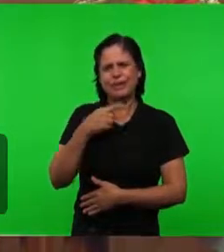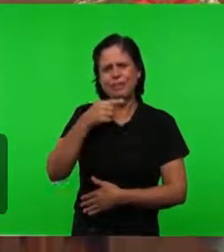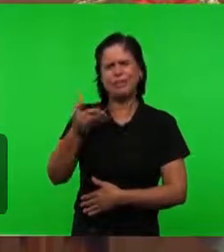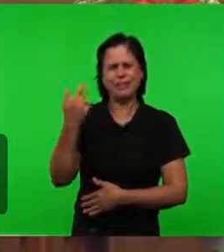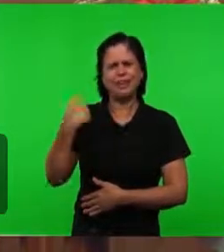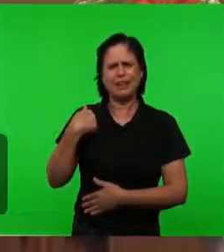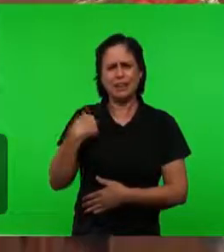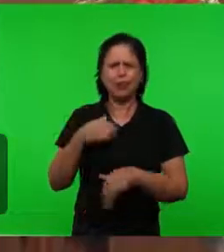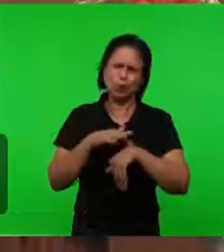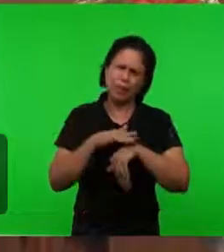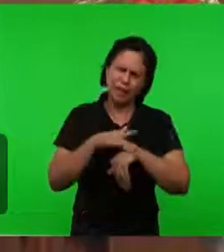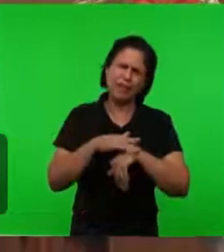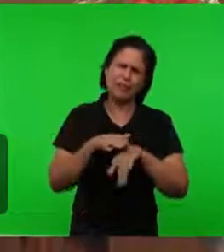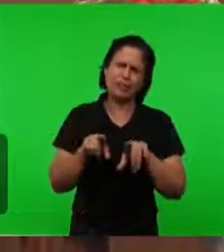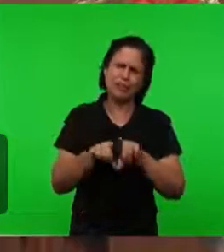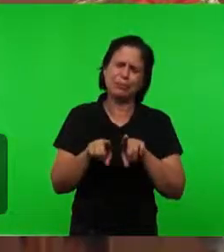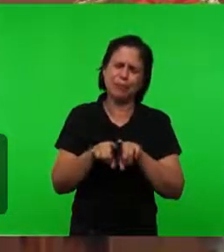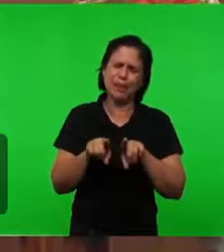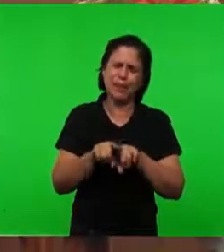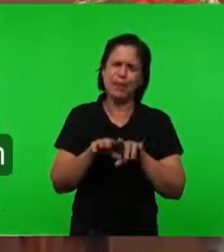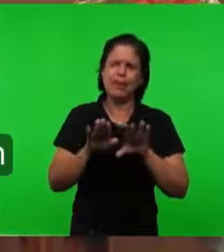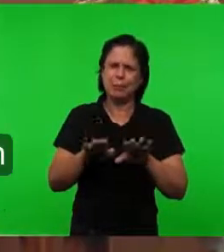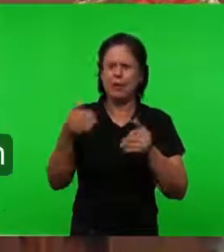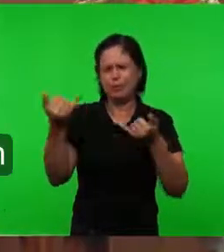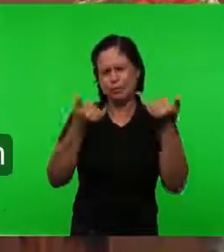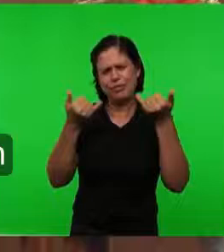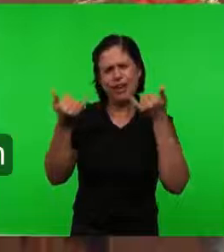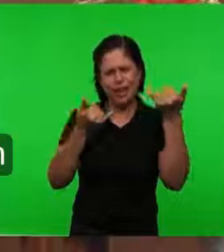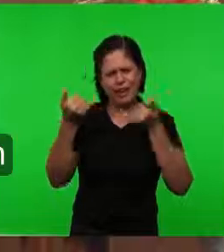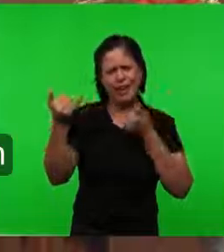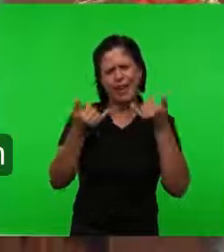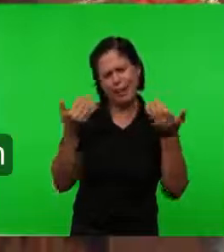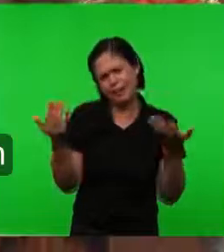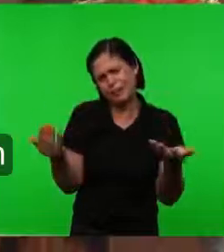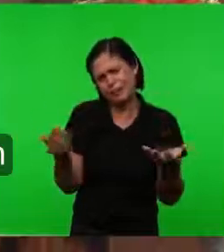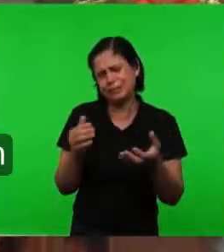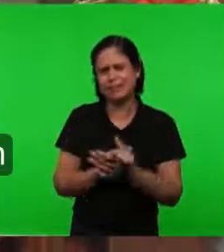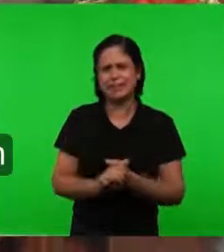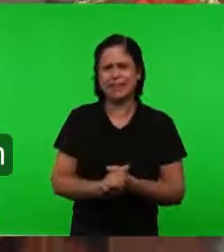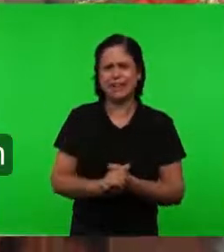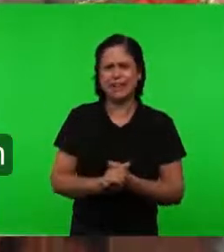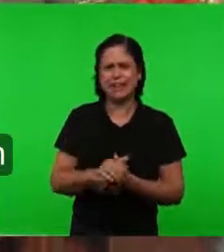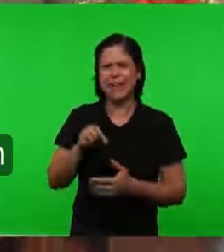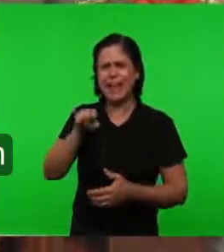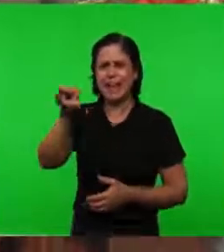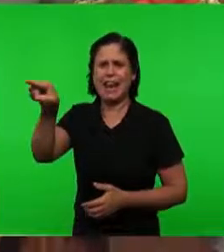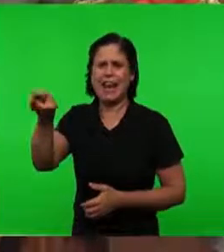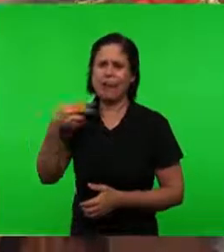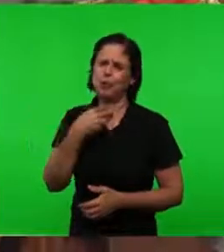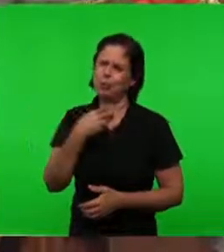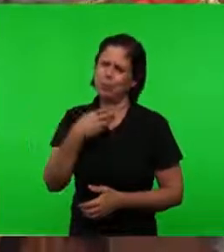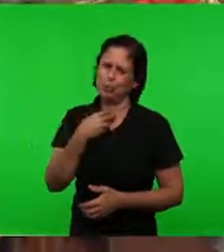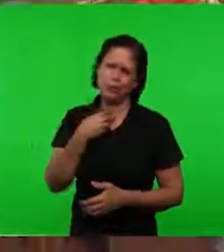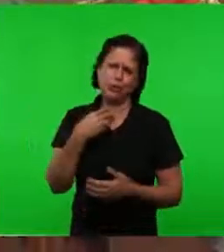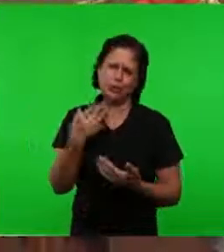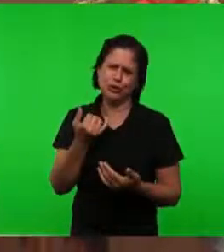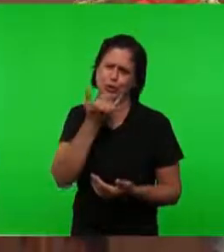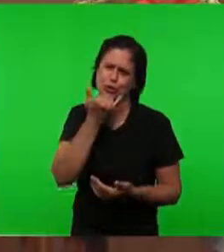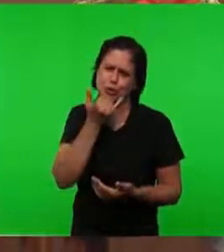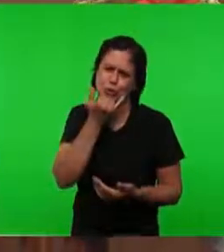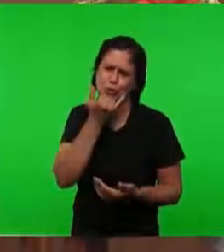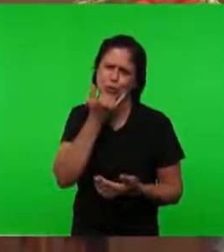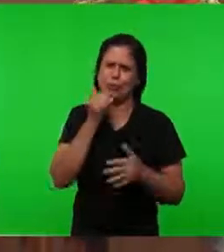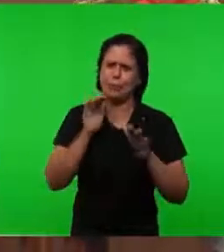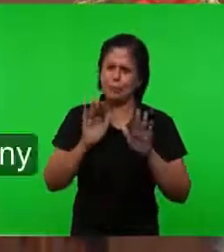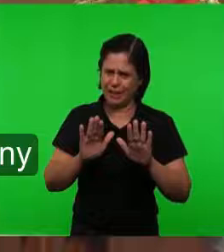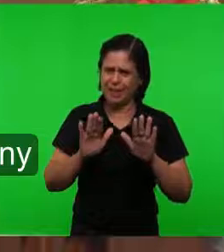E tive As informações Apenas podemos Nos representar Com os nossos irmãos Mas eu